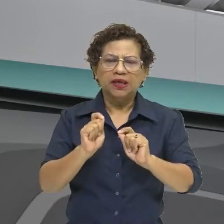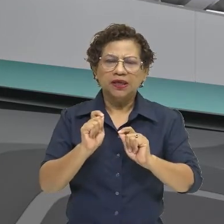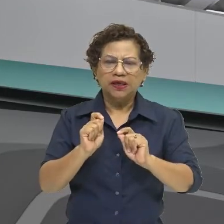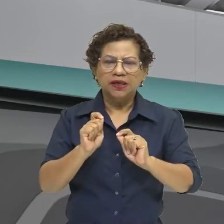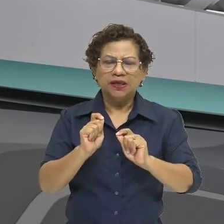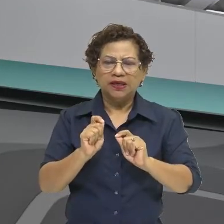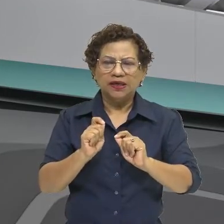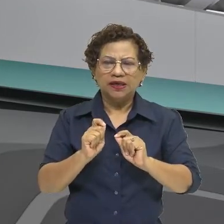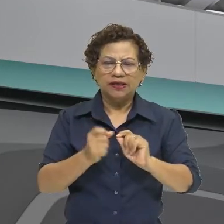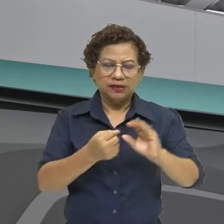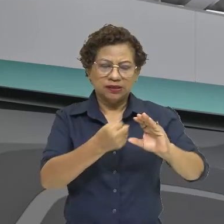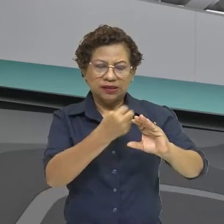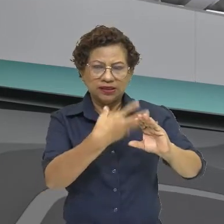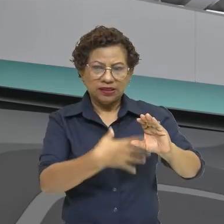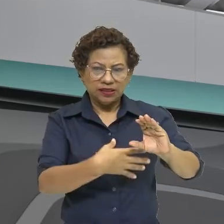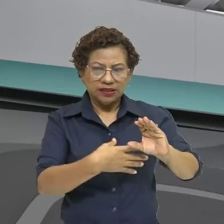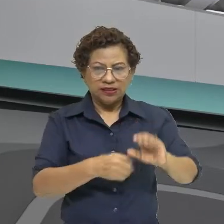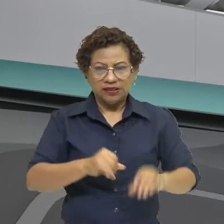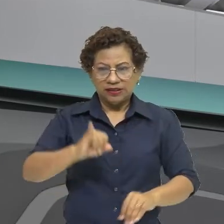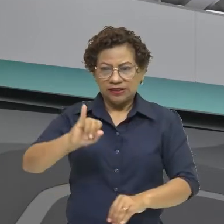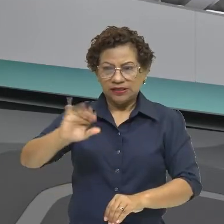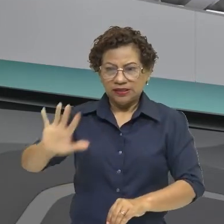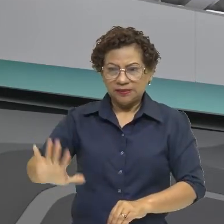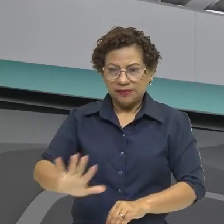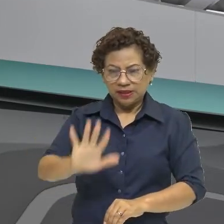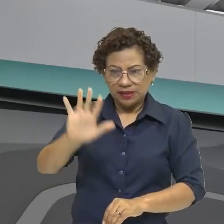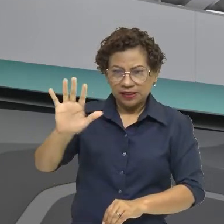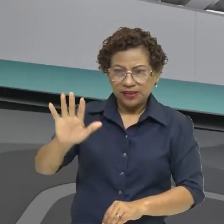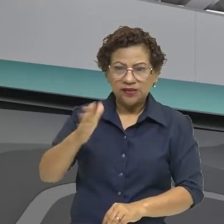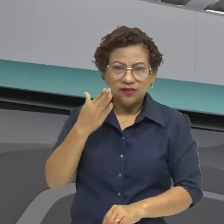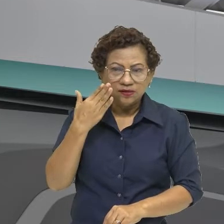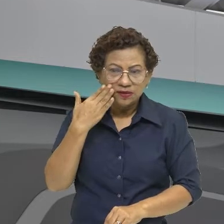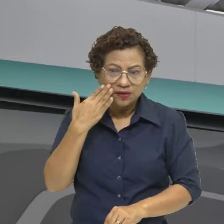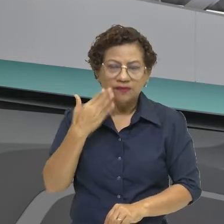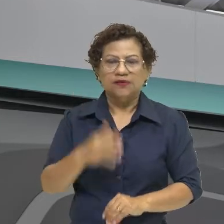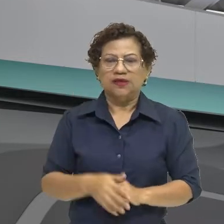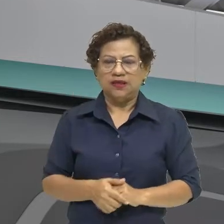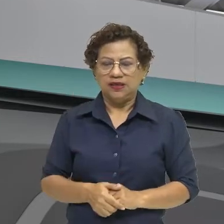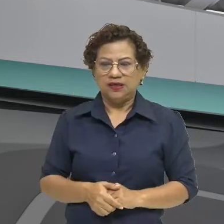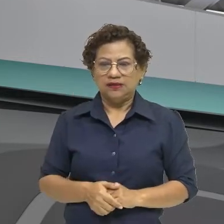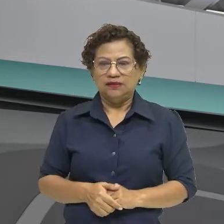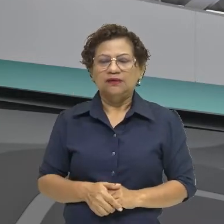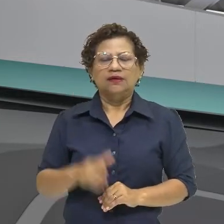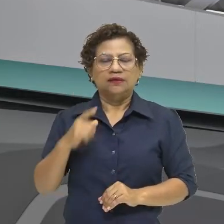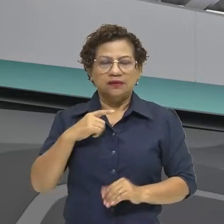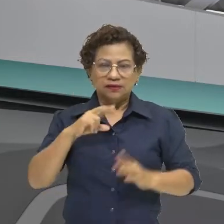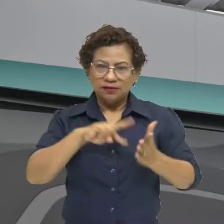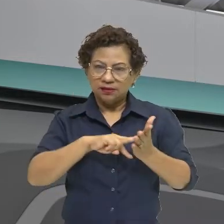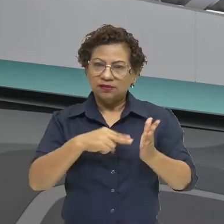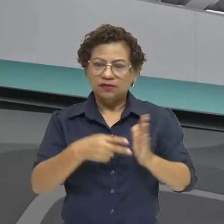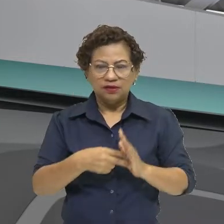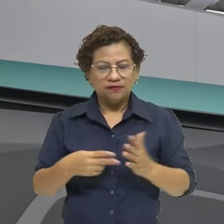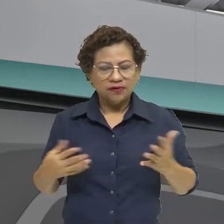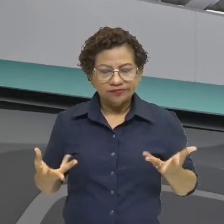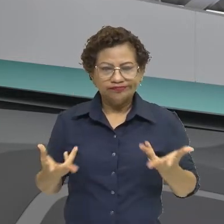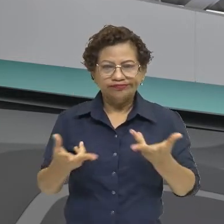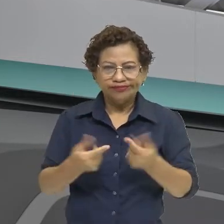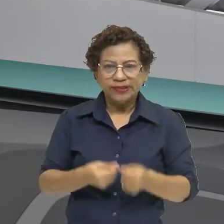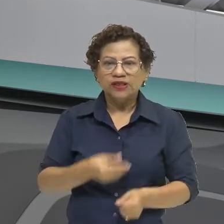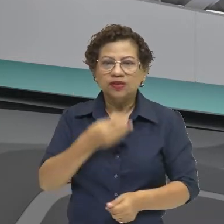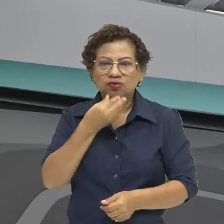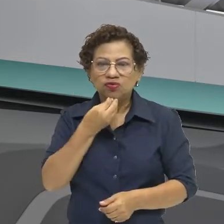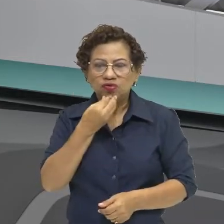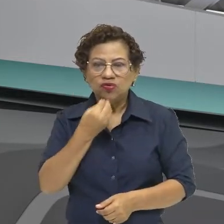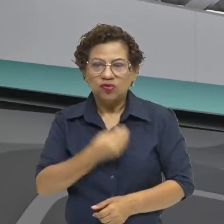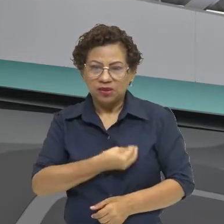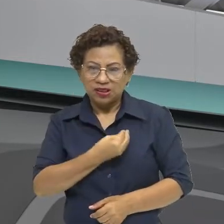imagem que eu apresentei para vocês na nossa aula, representa muito bem esse homem que vive nas cavernas. Ele ainda não